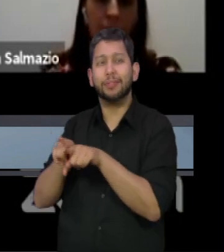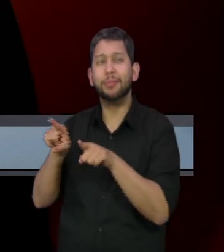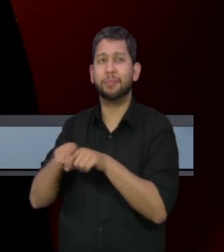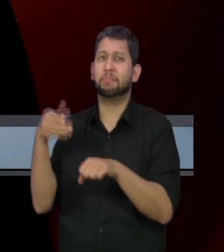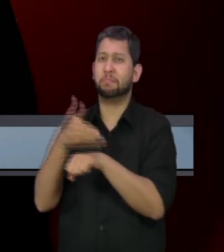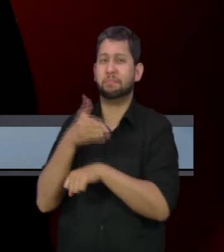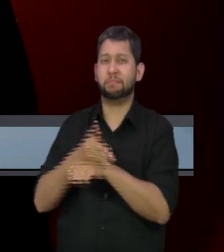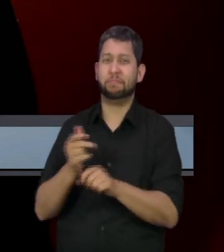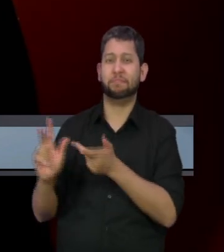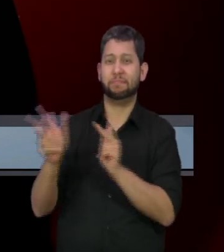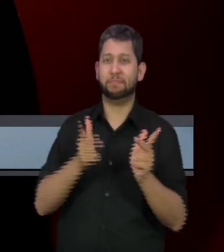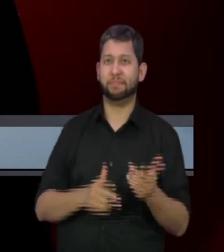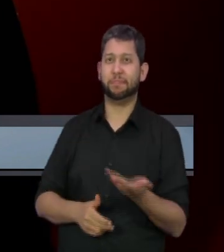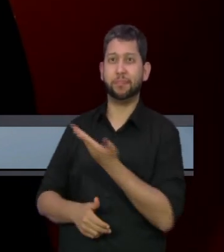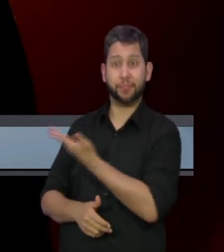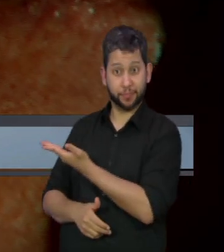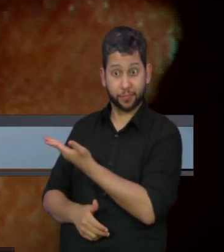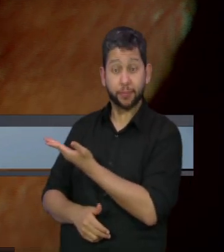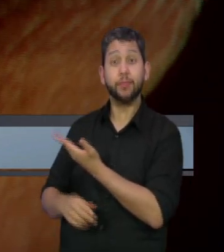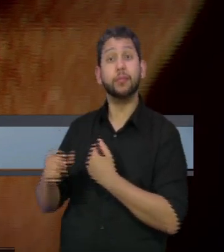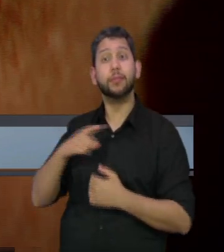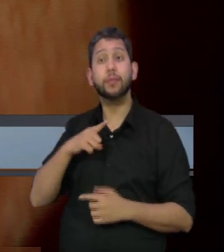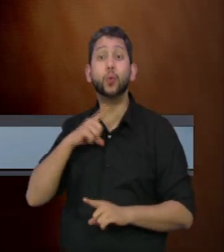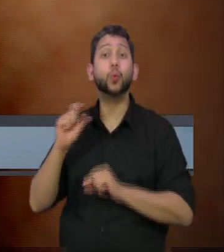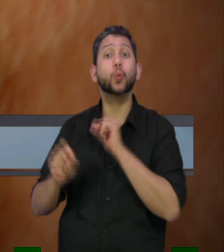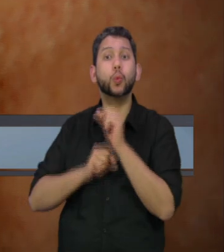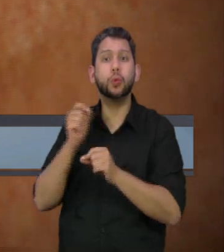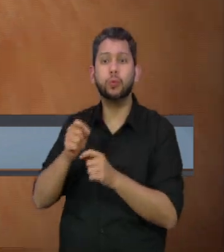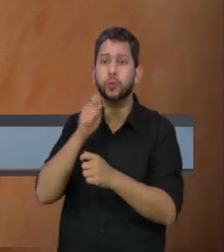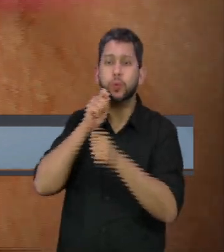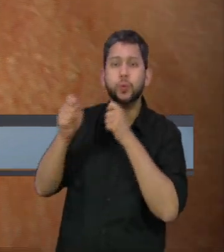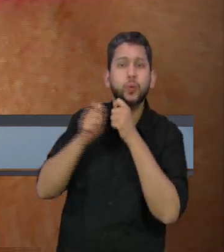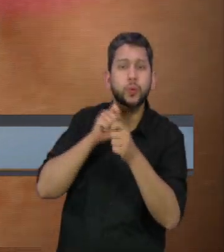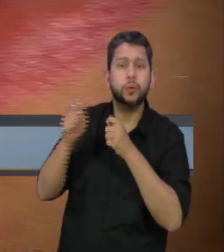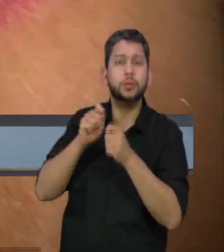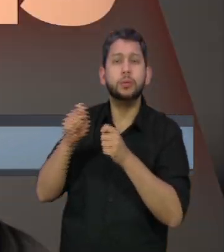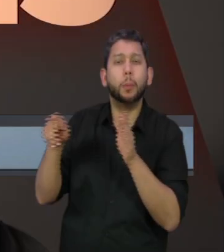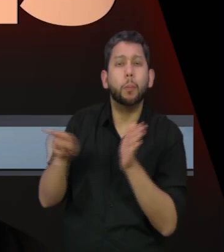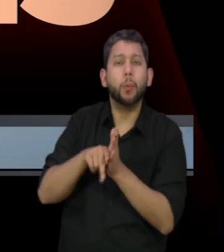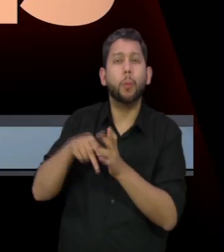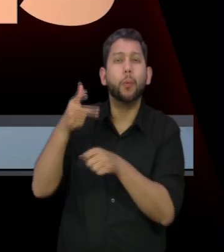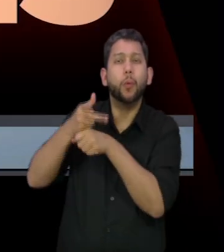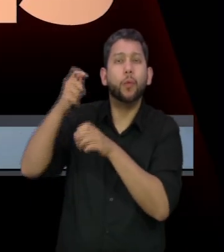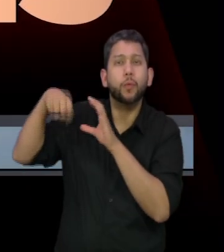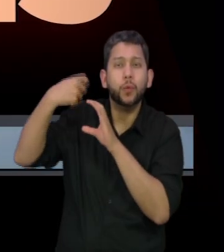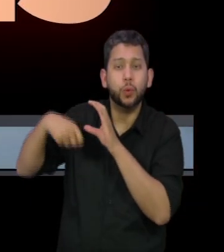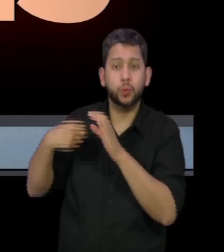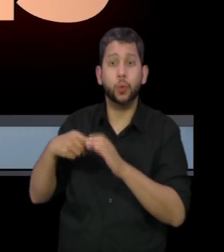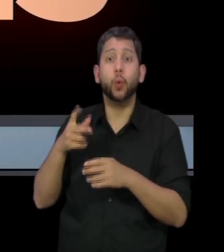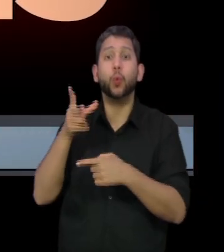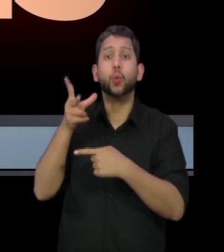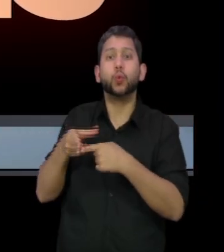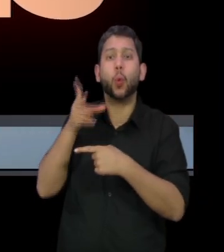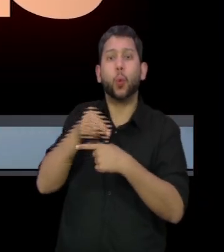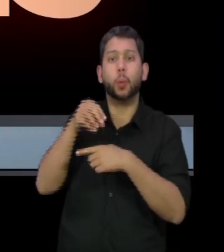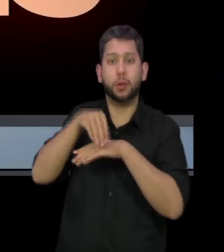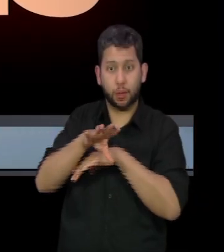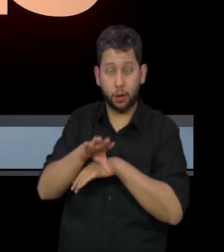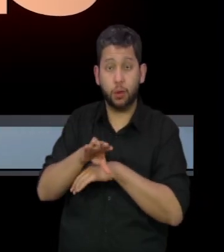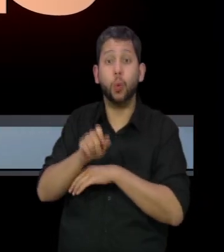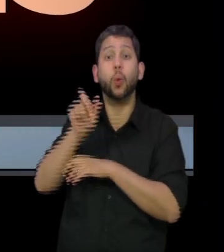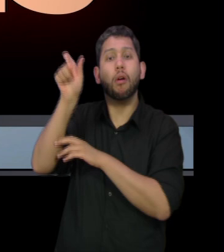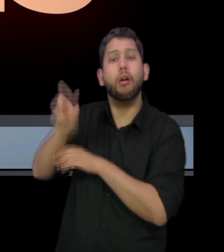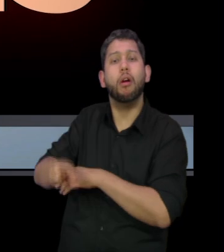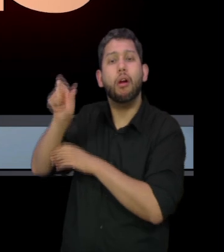roda. Elas foram vencedoras na categoria Produção Jornalística em Vídeo, com o documentário Eles Matam Mulheres.